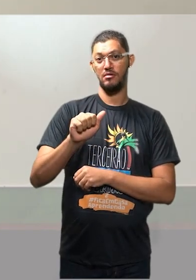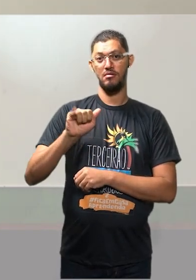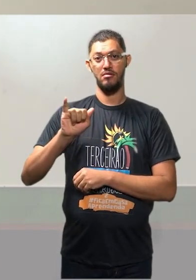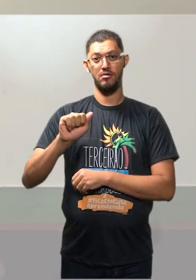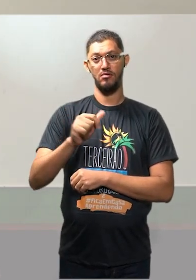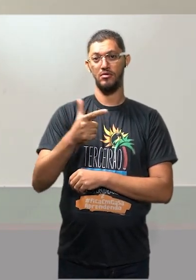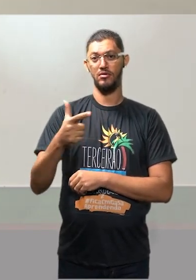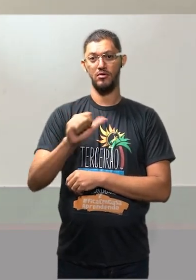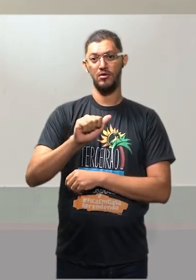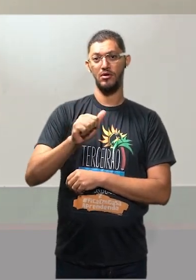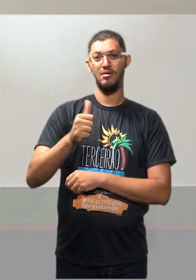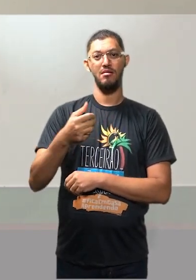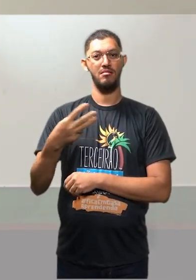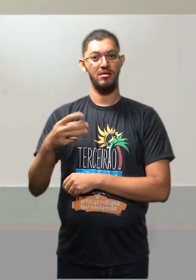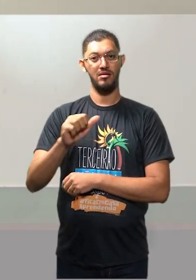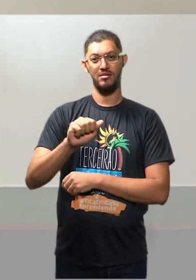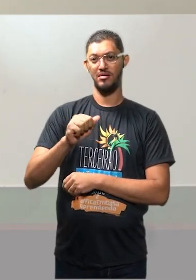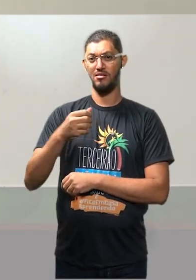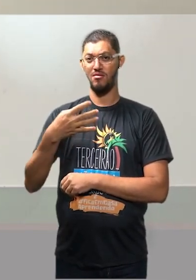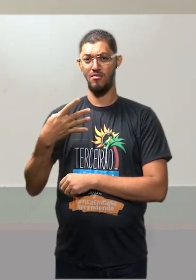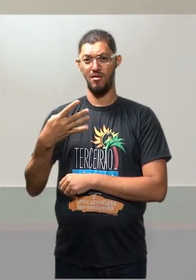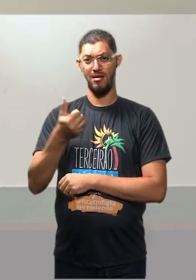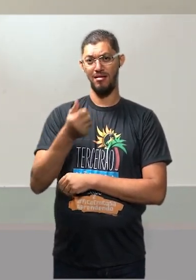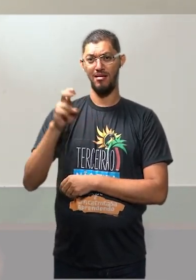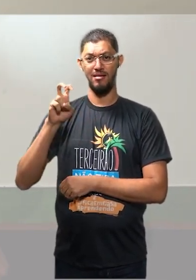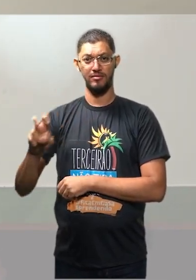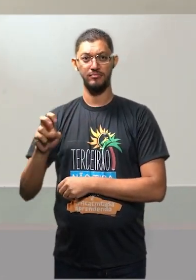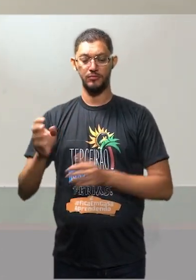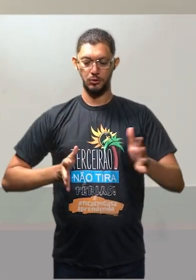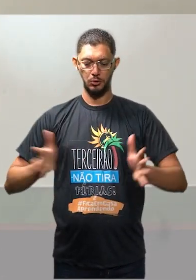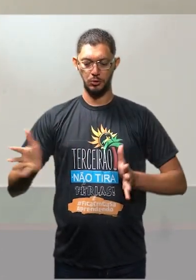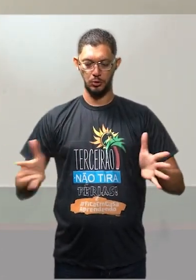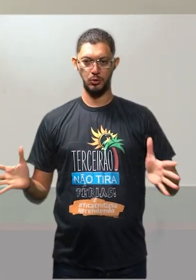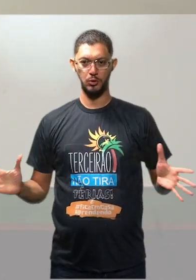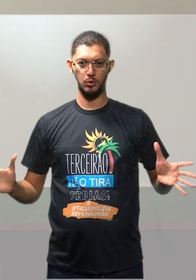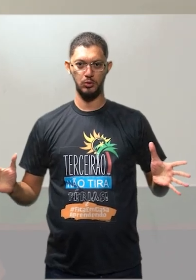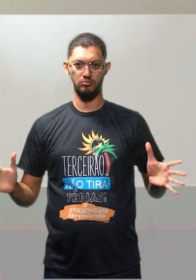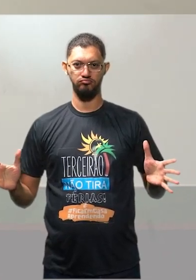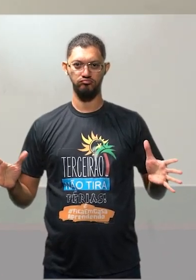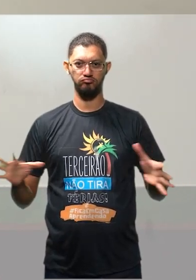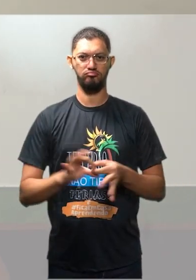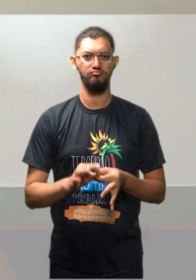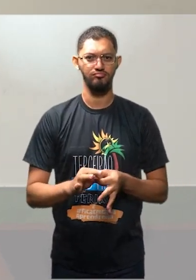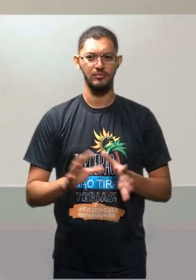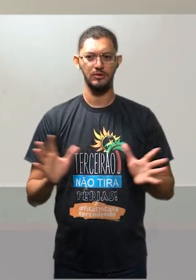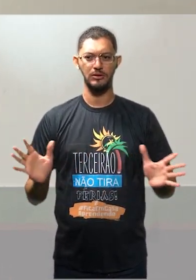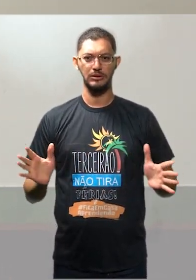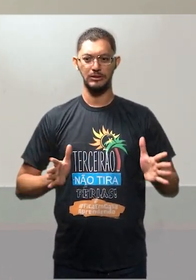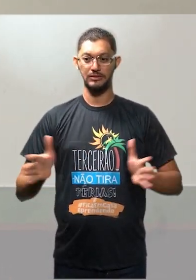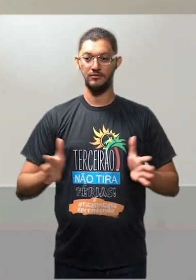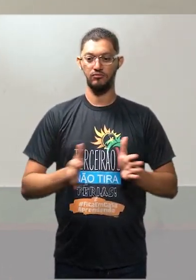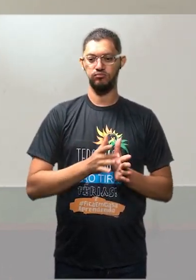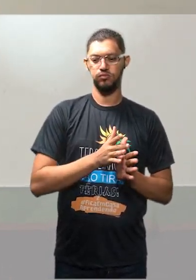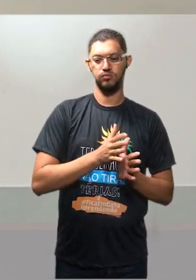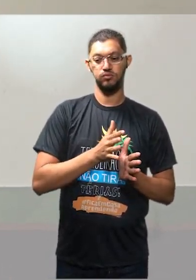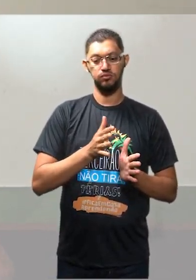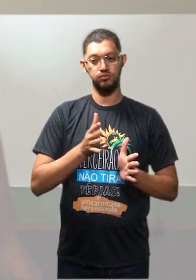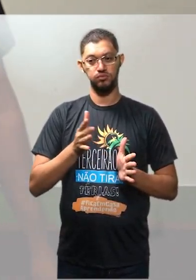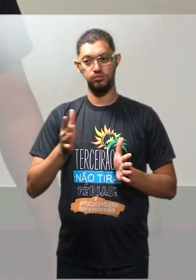-4, AI-5, AI-14. Deu para entender? O regime não fechou do dia para a noite. Foi o quê? Gradual.